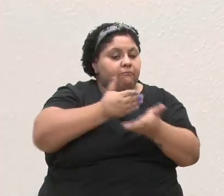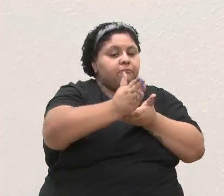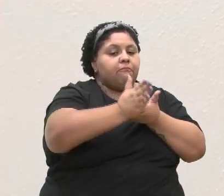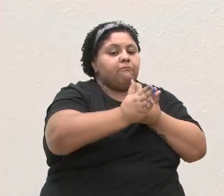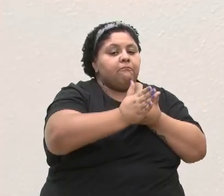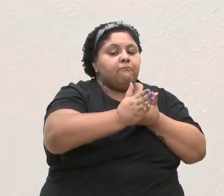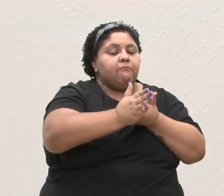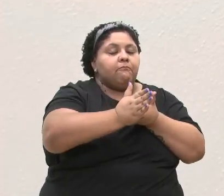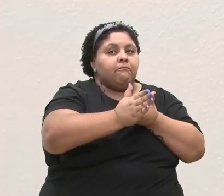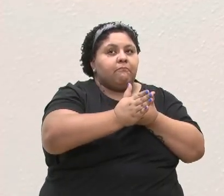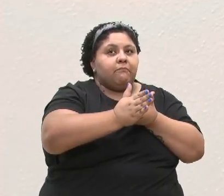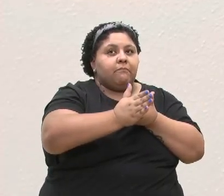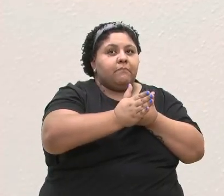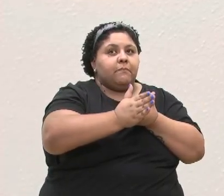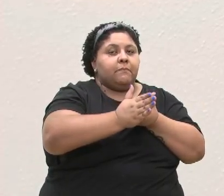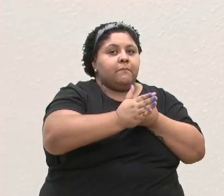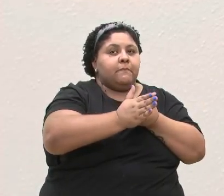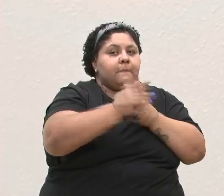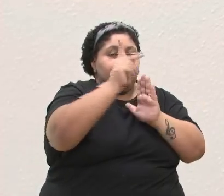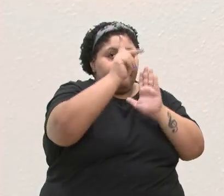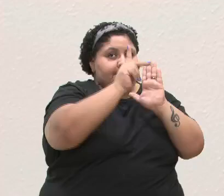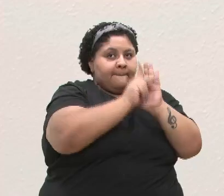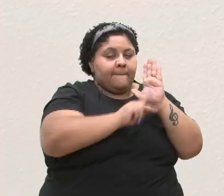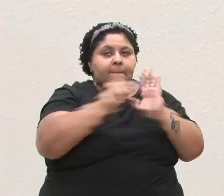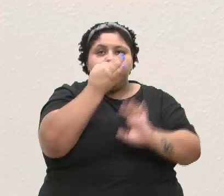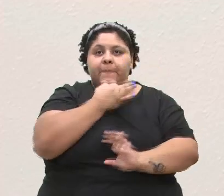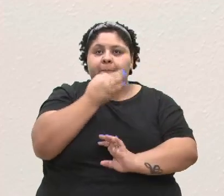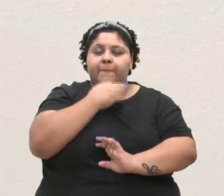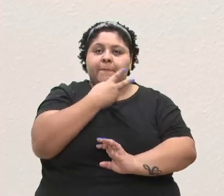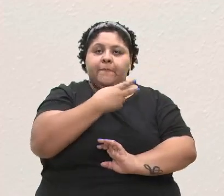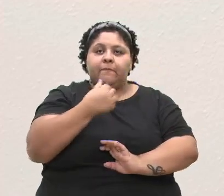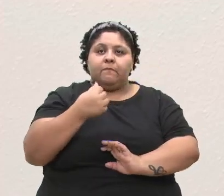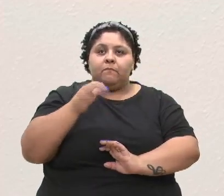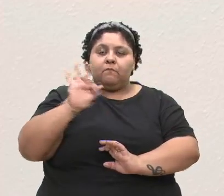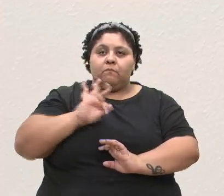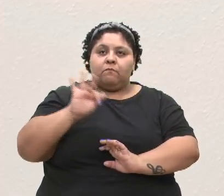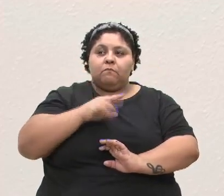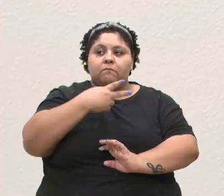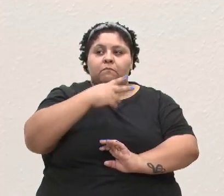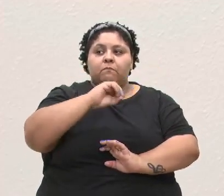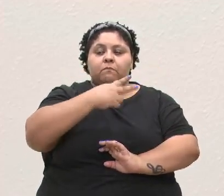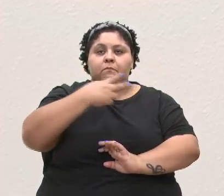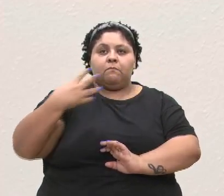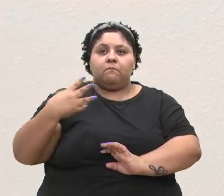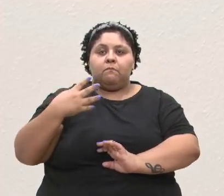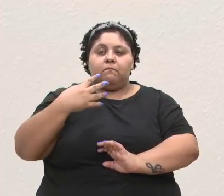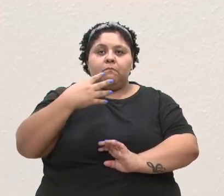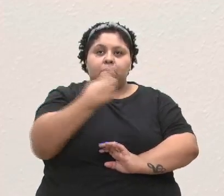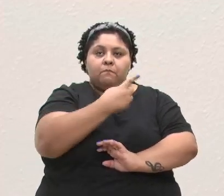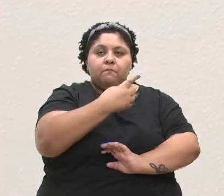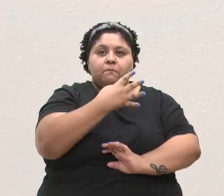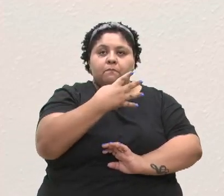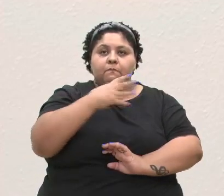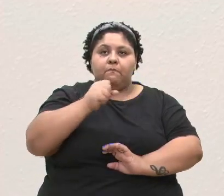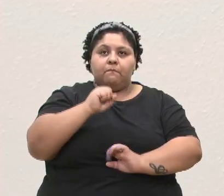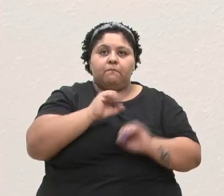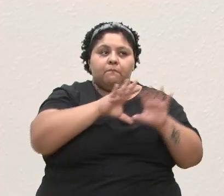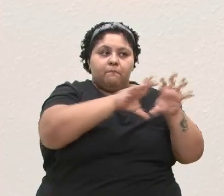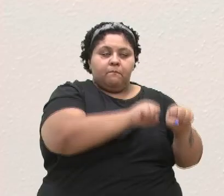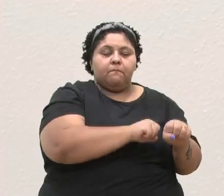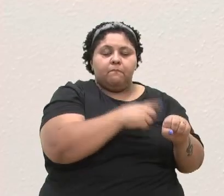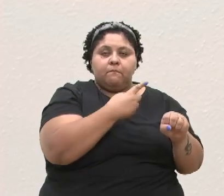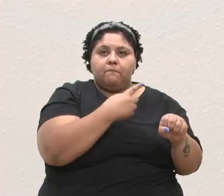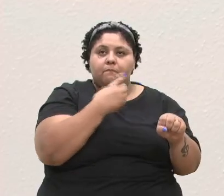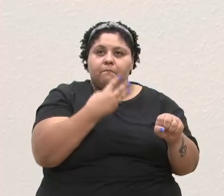aprovação do presente projeto. Caxias do Sul, 26 de fevereiro de 2024, 149 anos da colonização e